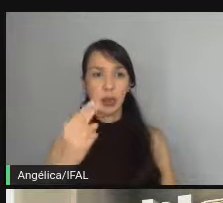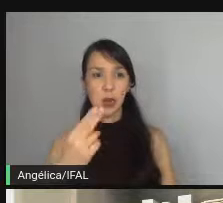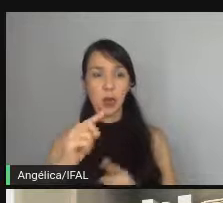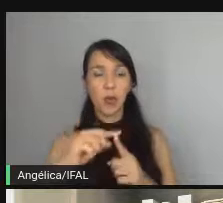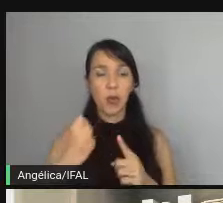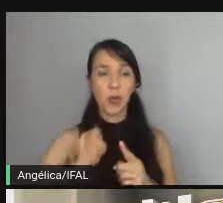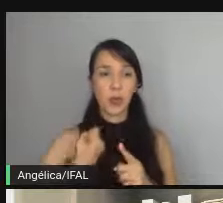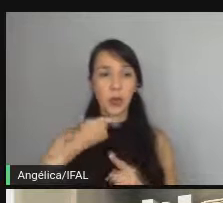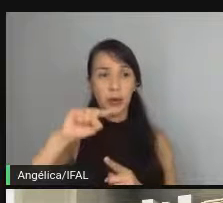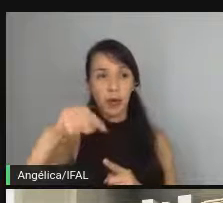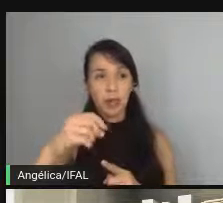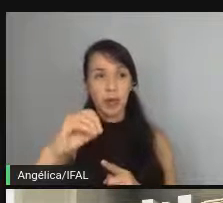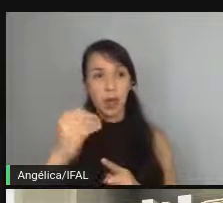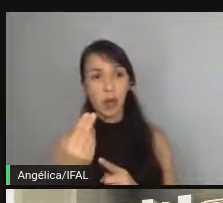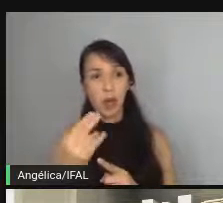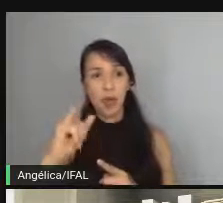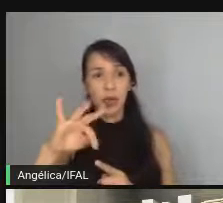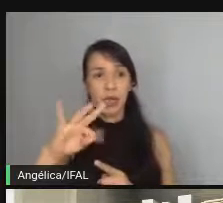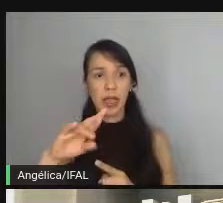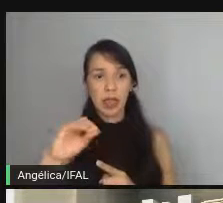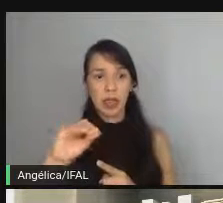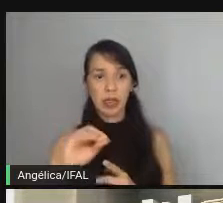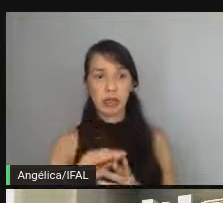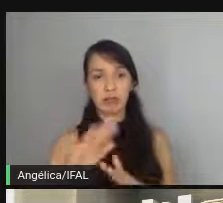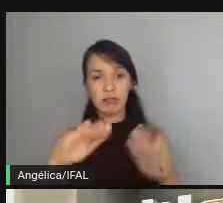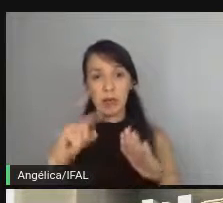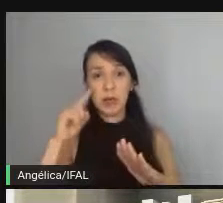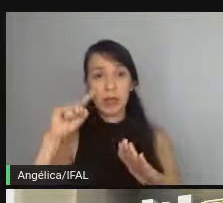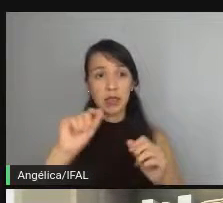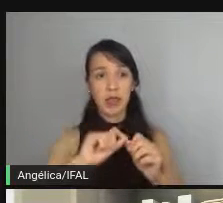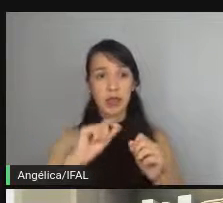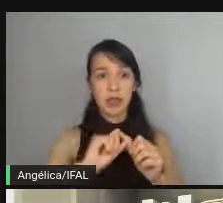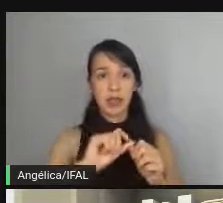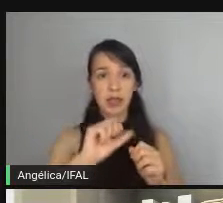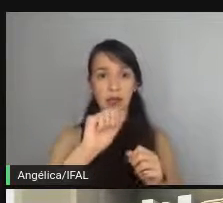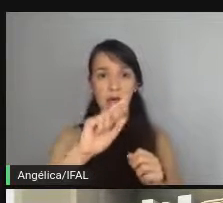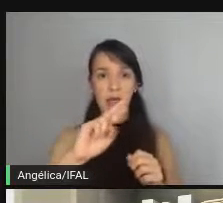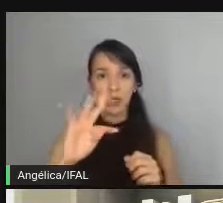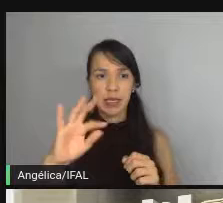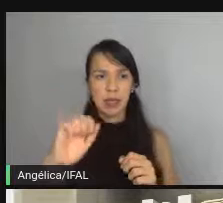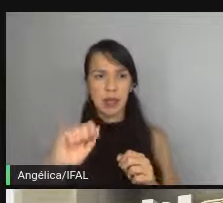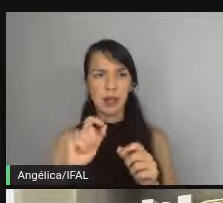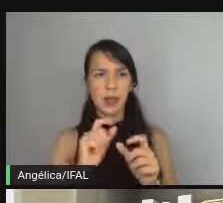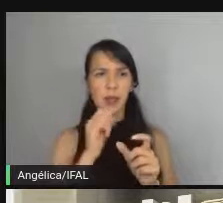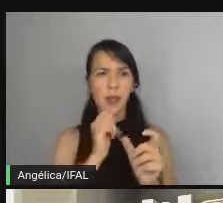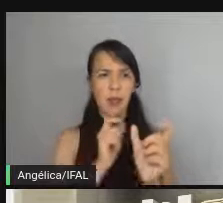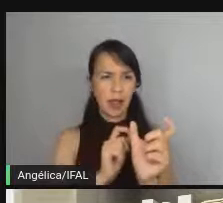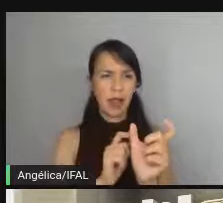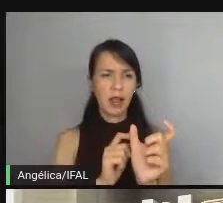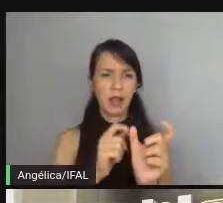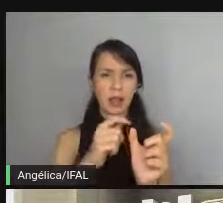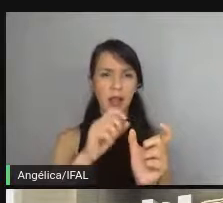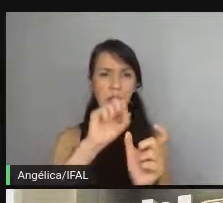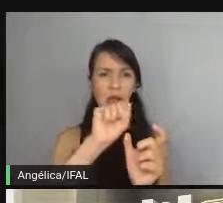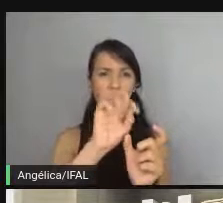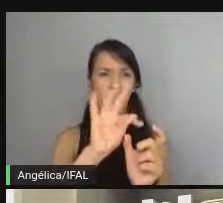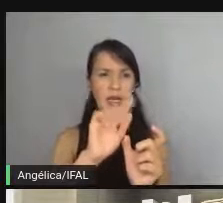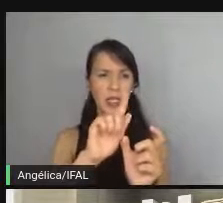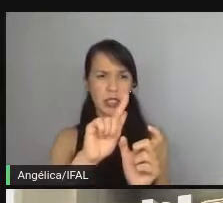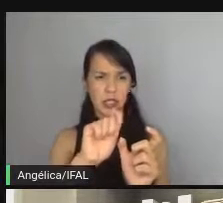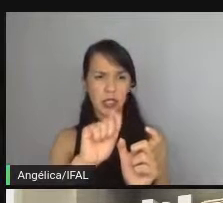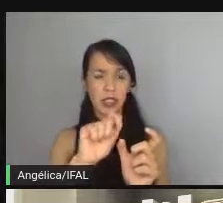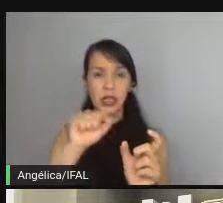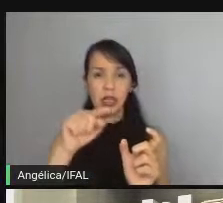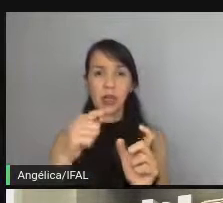ou um inteiro dependendo porque aqui a gente tá fazendo o acerto de um string 4 não é isso é só que como é uma chamada